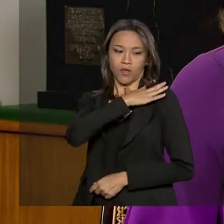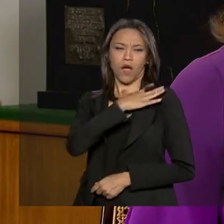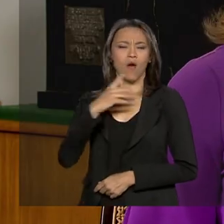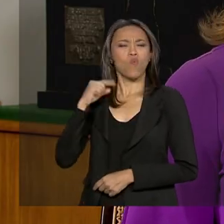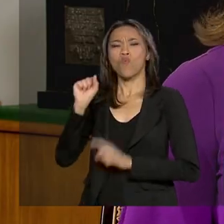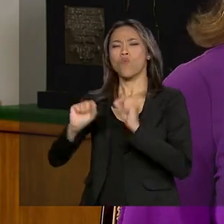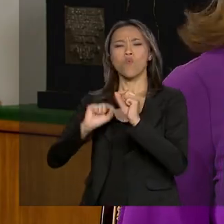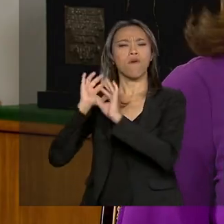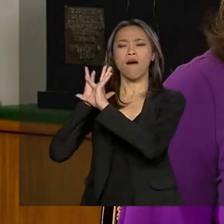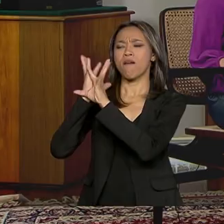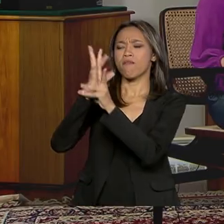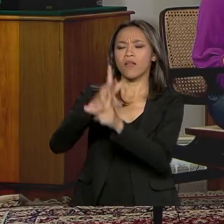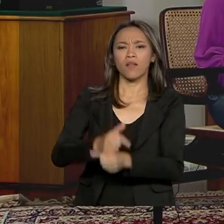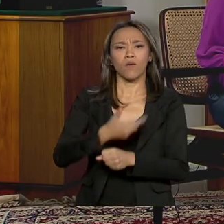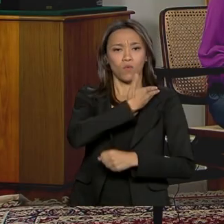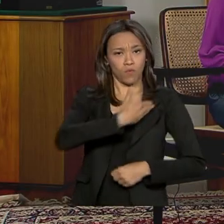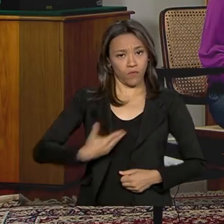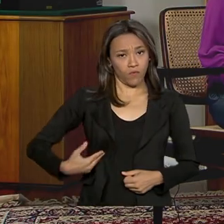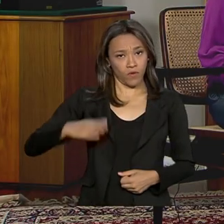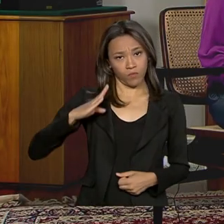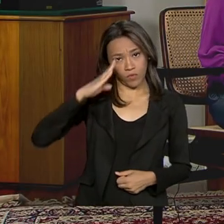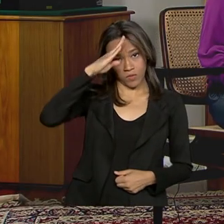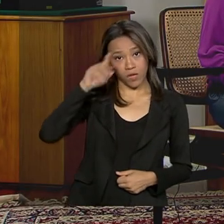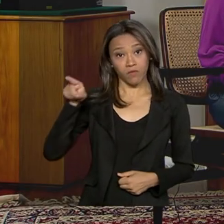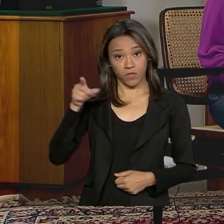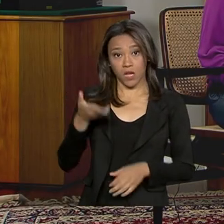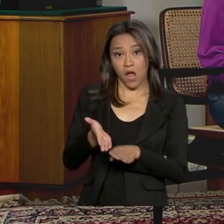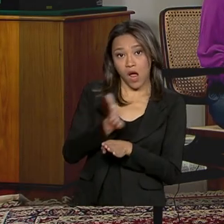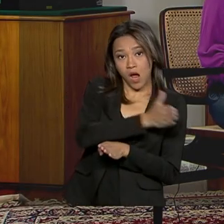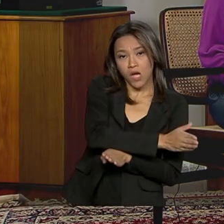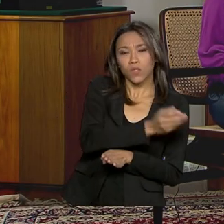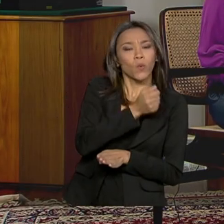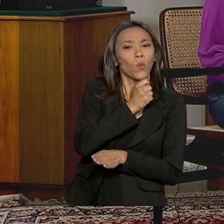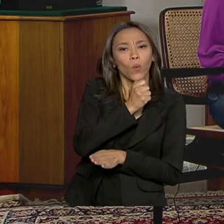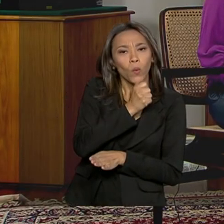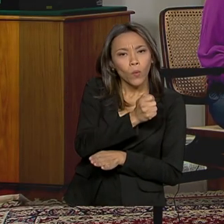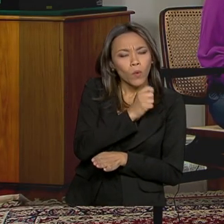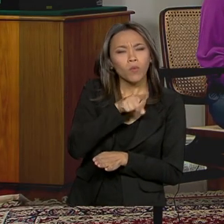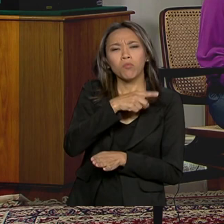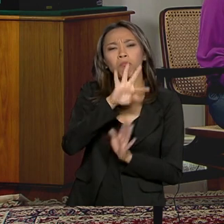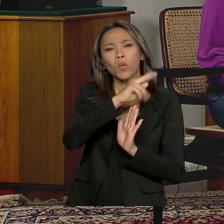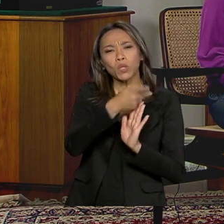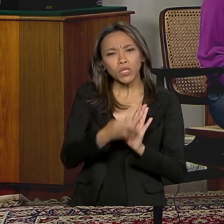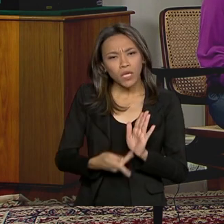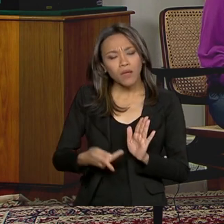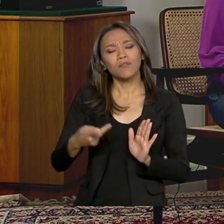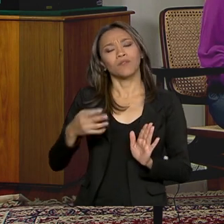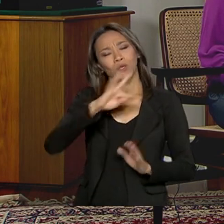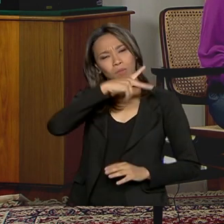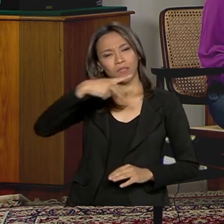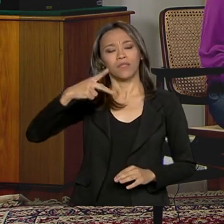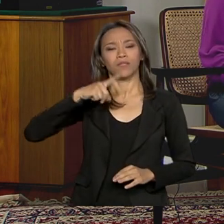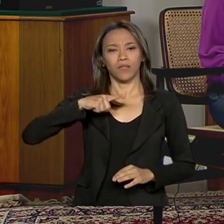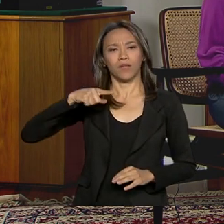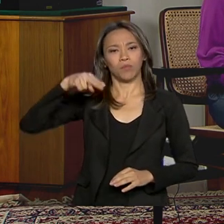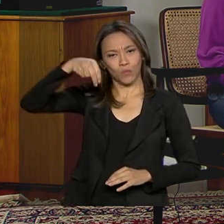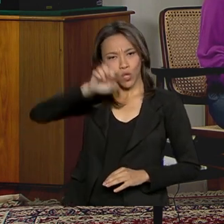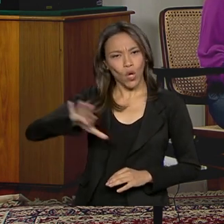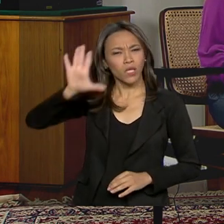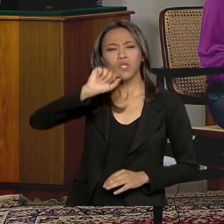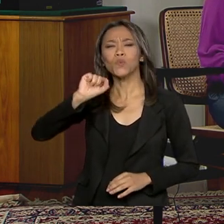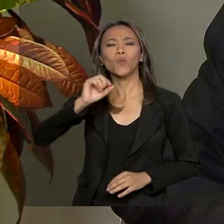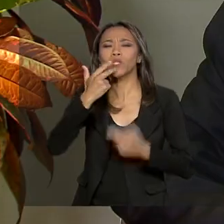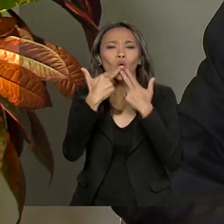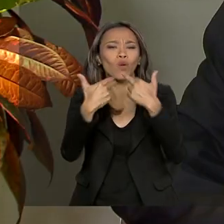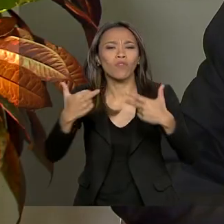pequeno desse um ano do governo Bolsonaro. O senhor estava falando no bloco anterior sobre projetos que o presidente tem para o Nordeste, que isso é uma prioridade. O que deve vir aí para